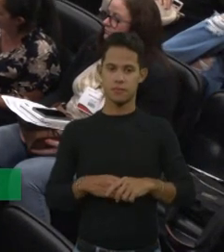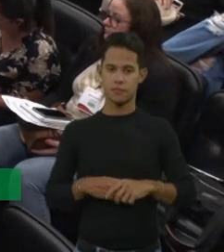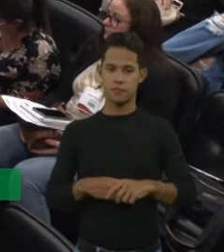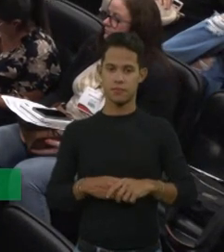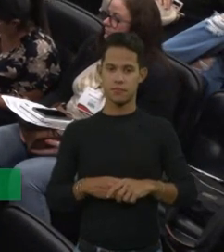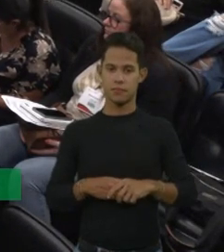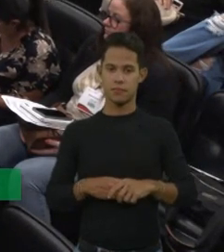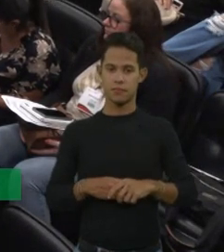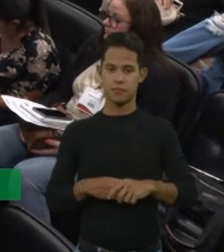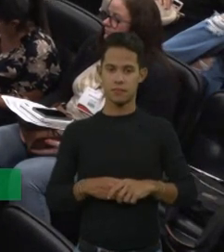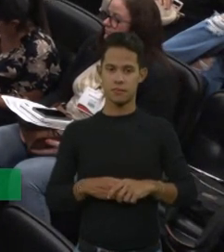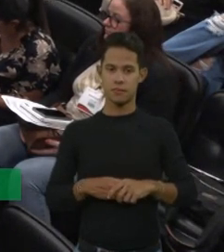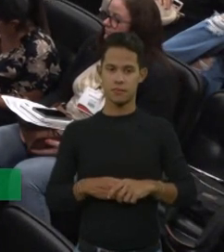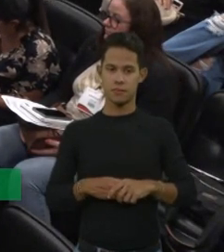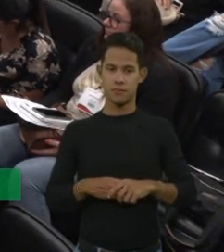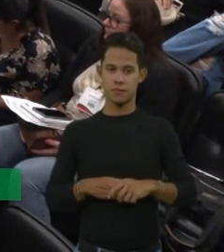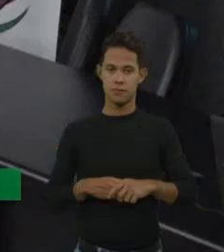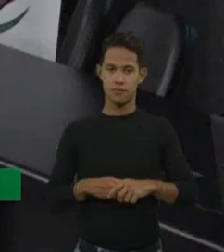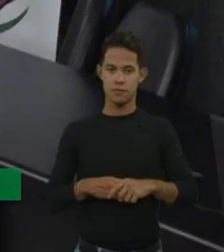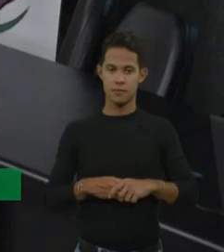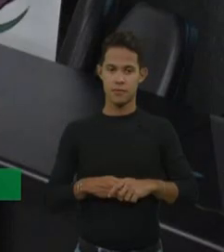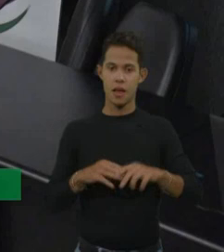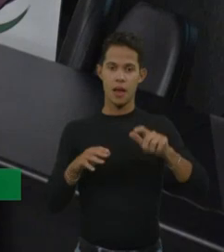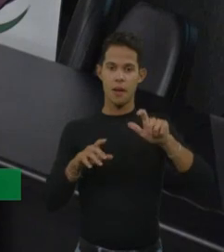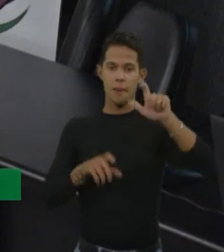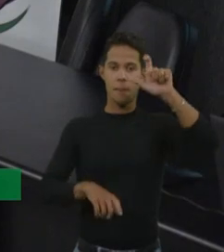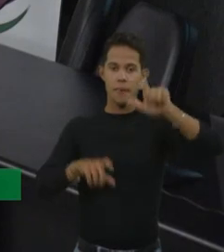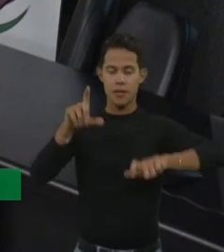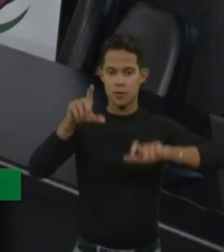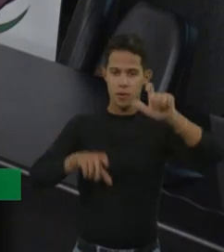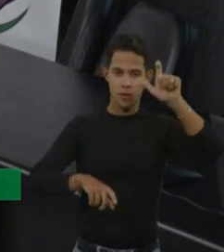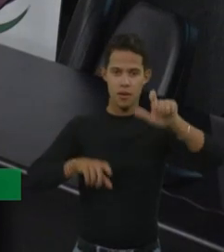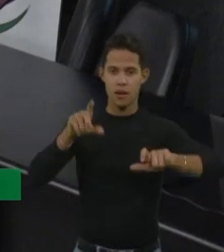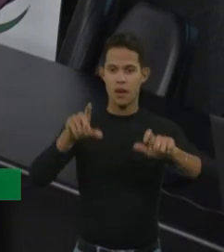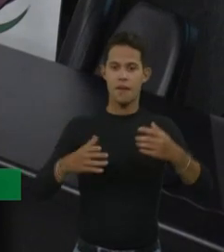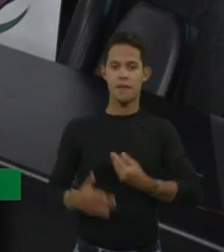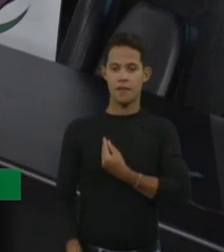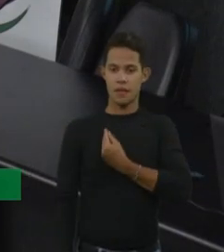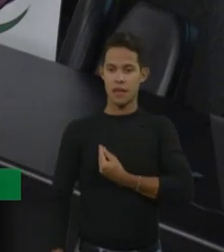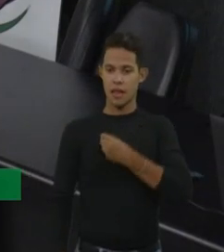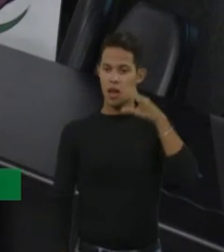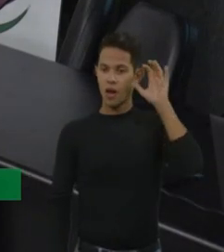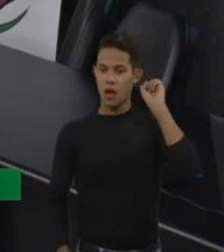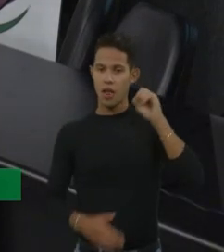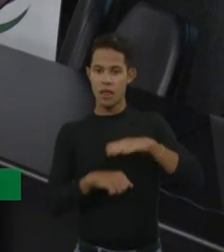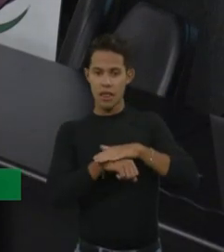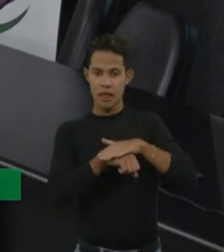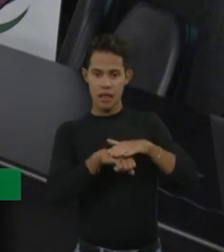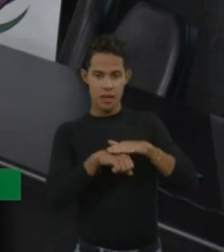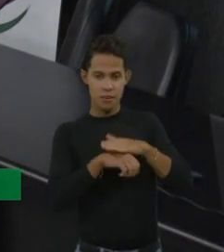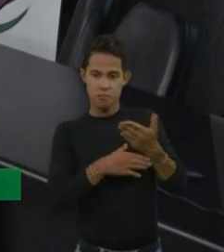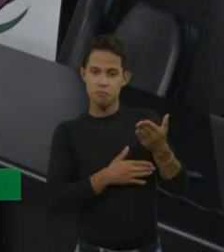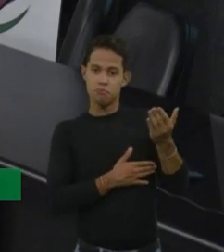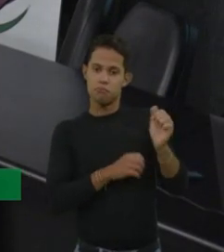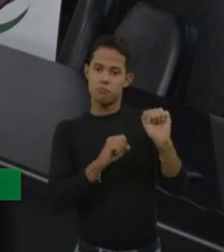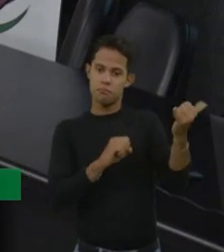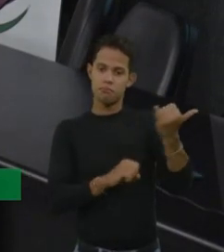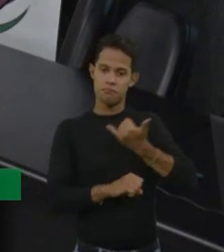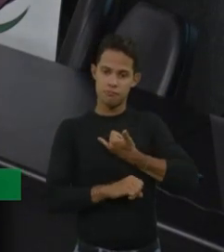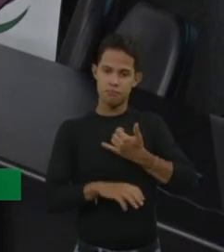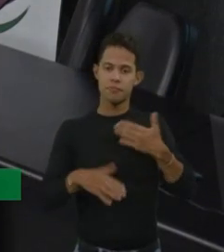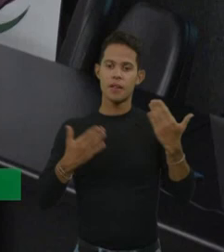Ah, tá, da voz. Caso alguém não esteja ouvindo, pode me falar. Então, as mais